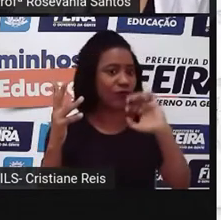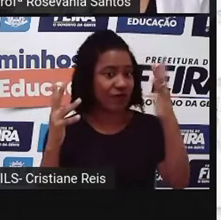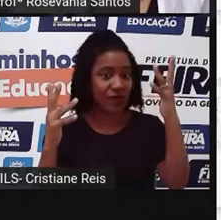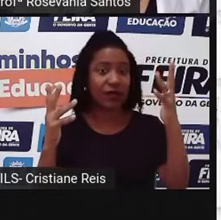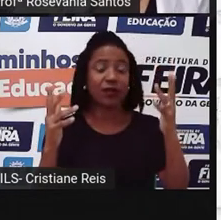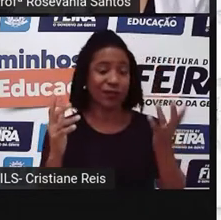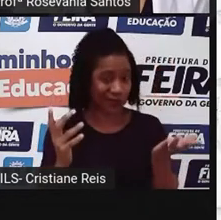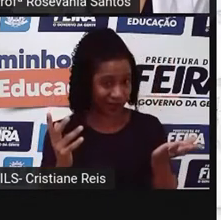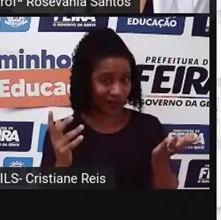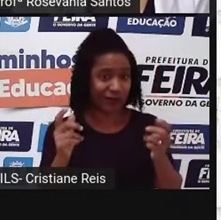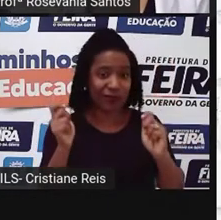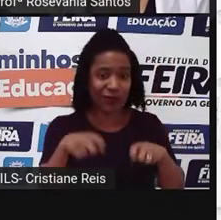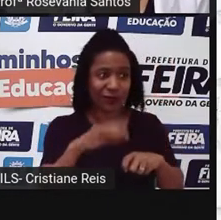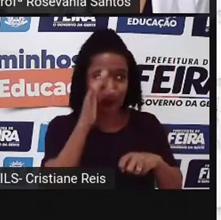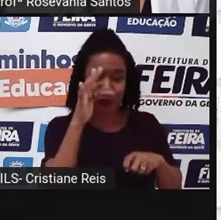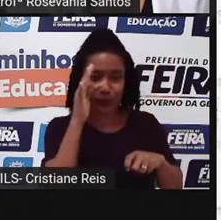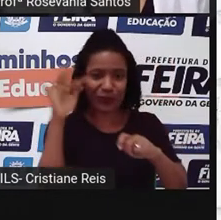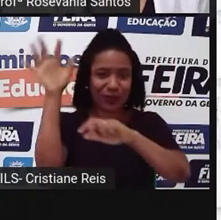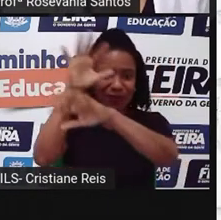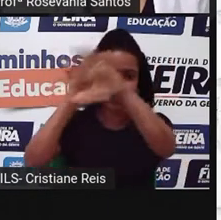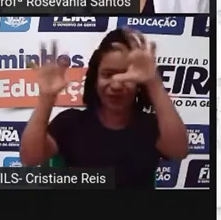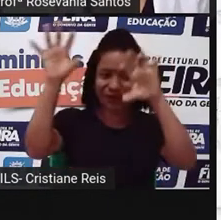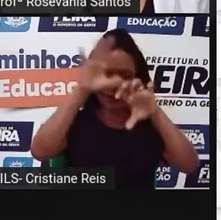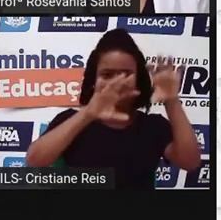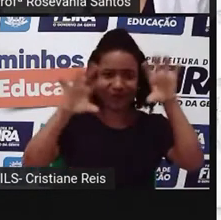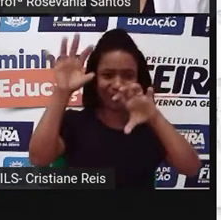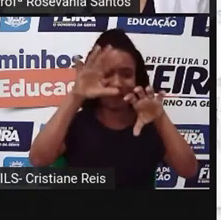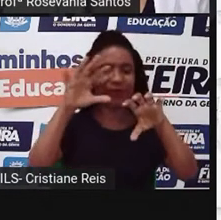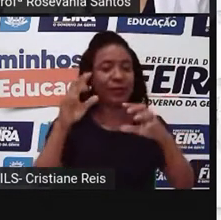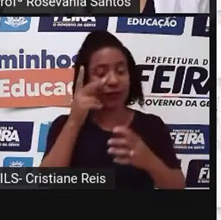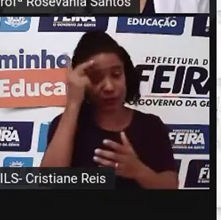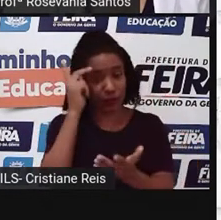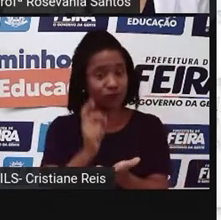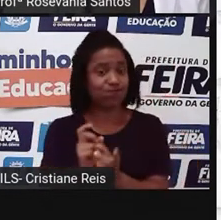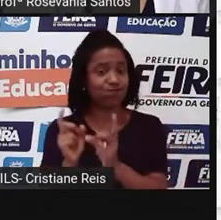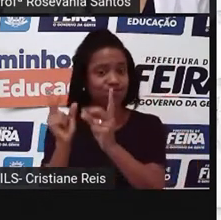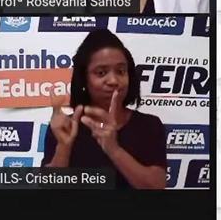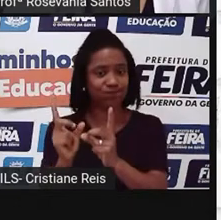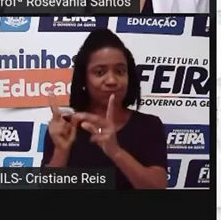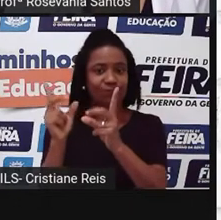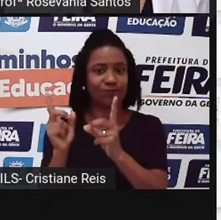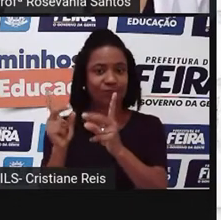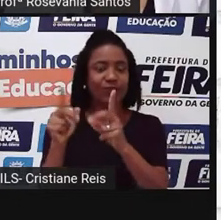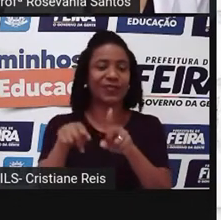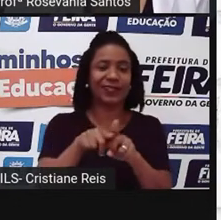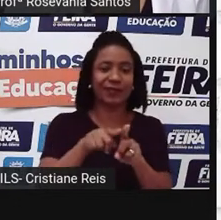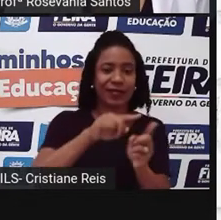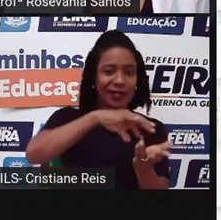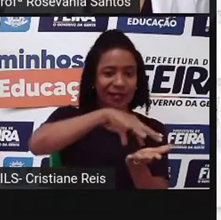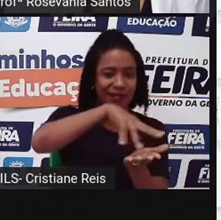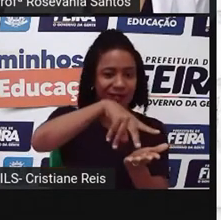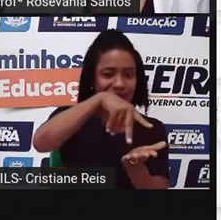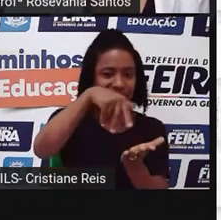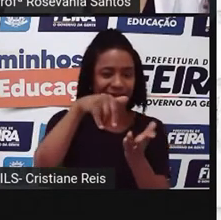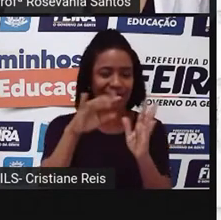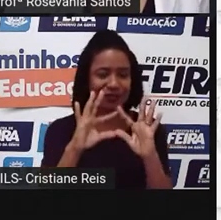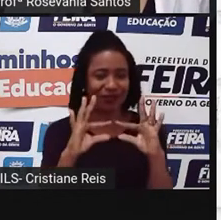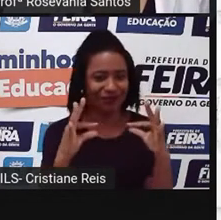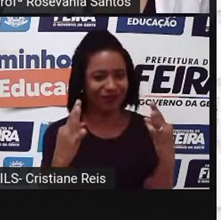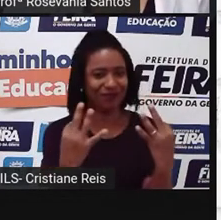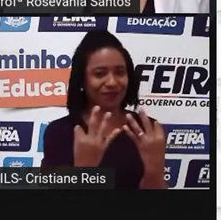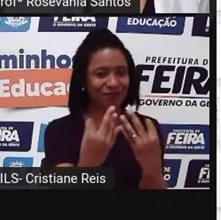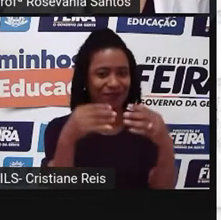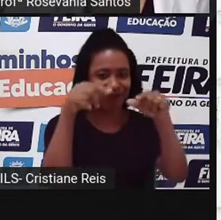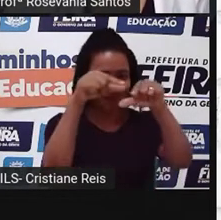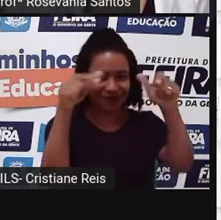ornamentação, né? De enfeita. Então, hoje, a parte artesanal lá, né? Das cerâmicas, às vezes